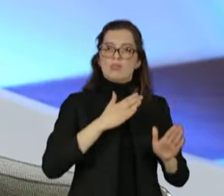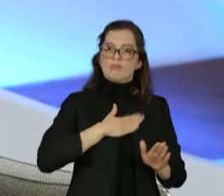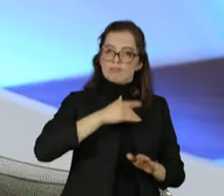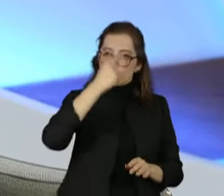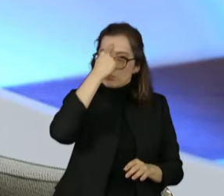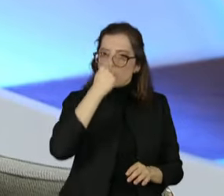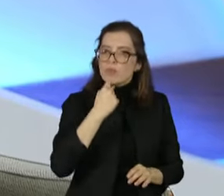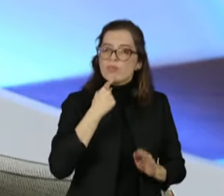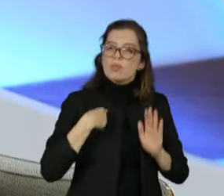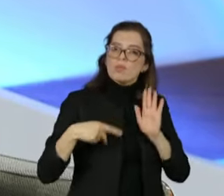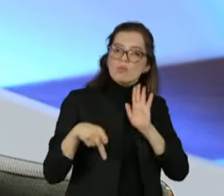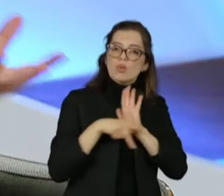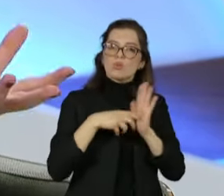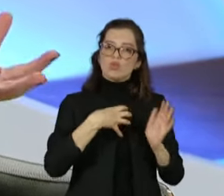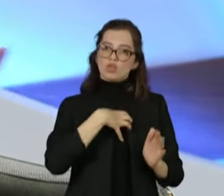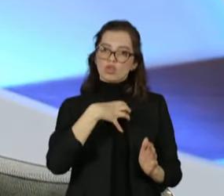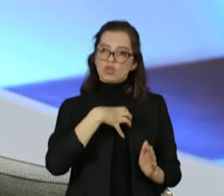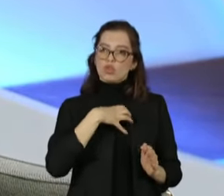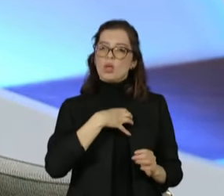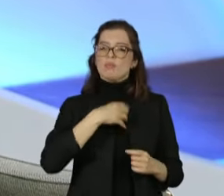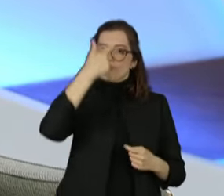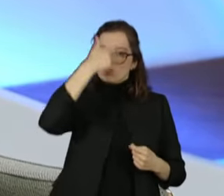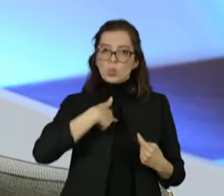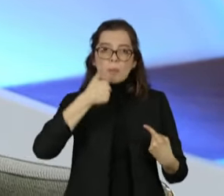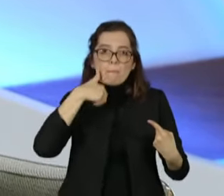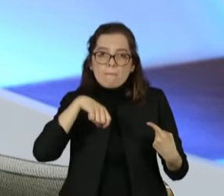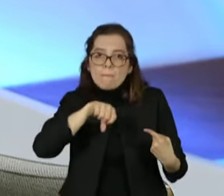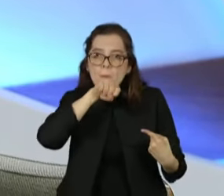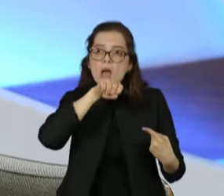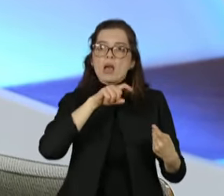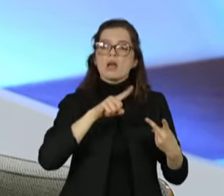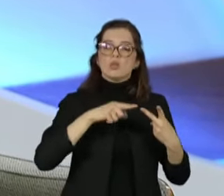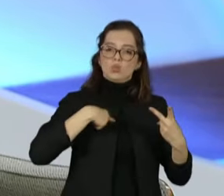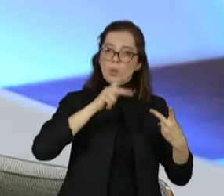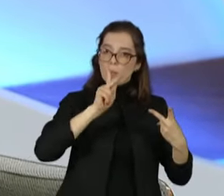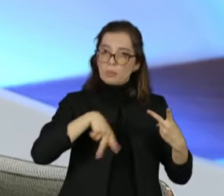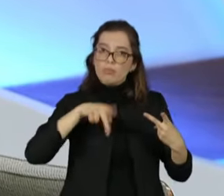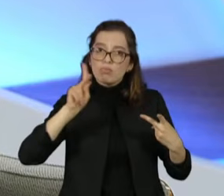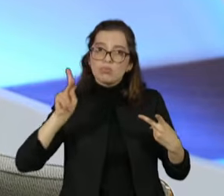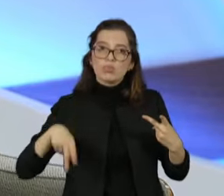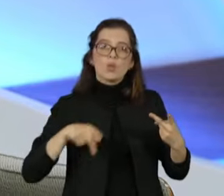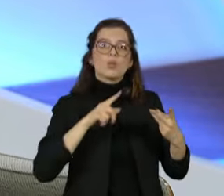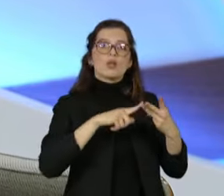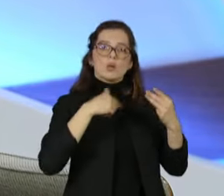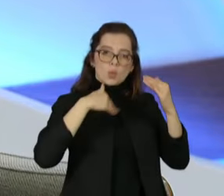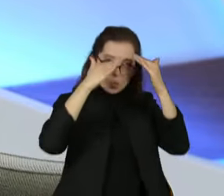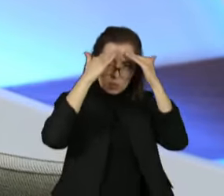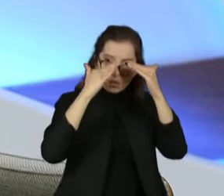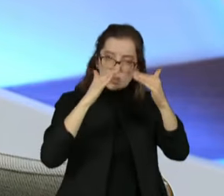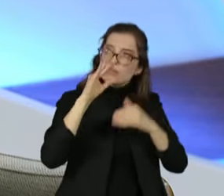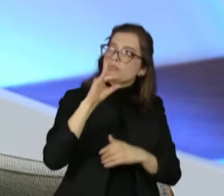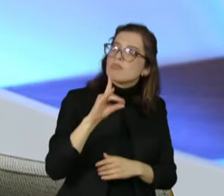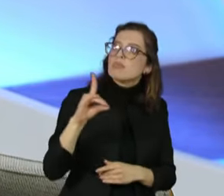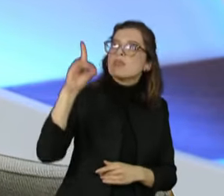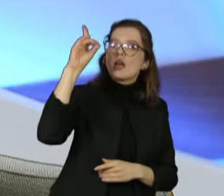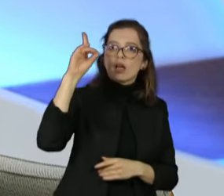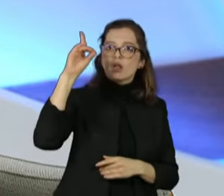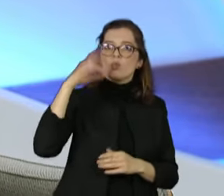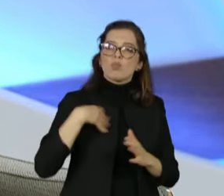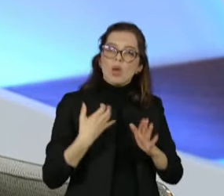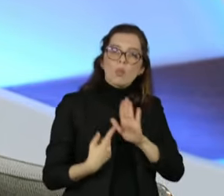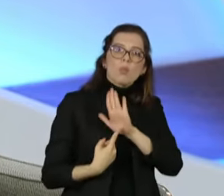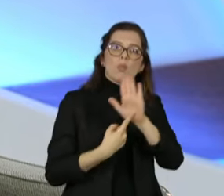professora, de uma cidadã que é temente a Deus e que é um Brasil justo, que não aceita mais que essa